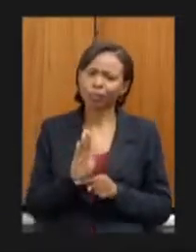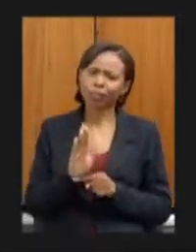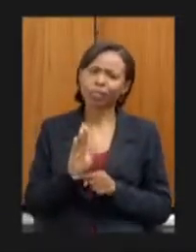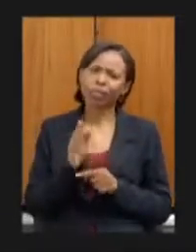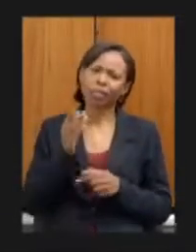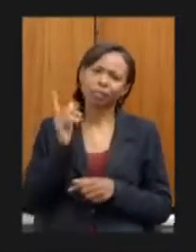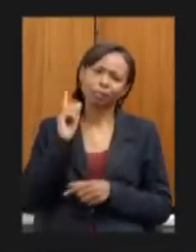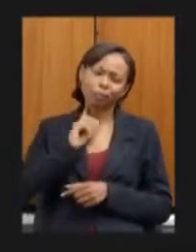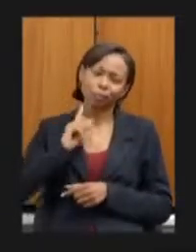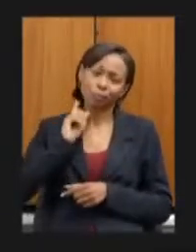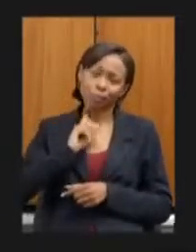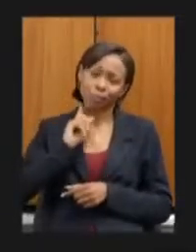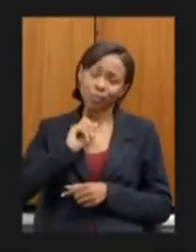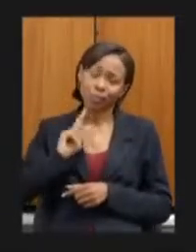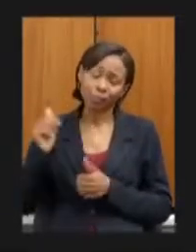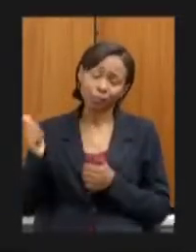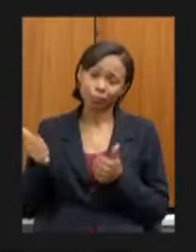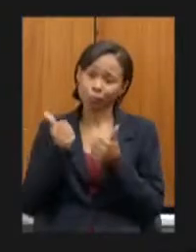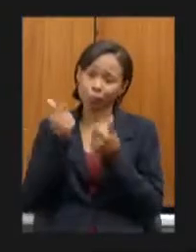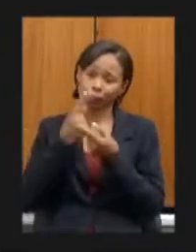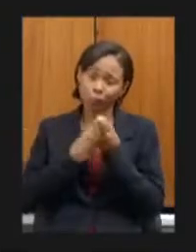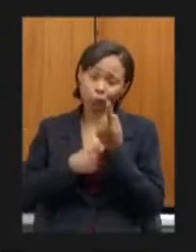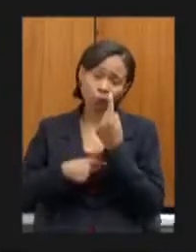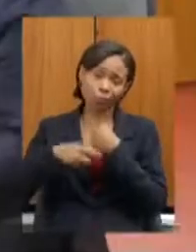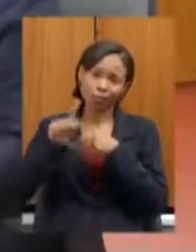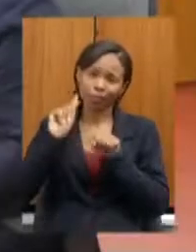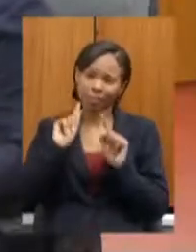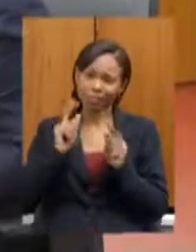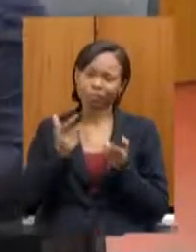crise que aflige a todo o país e todo mundo